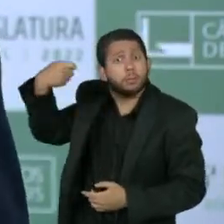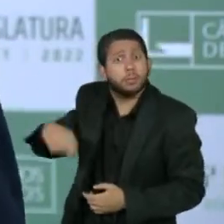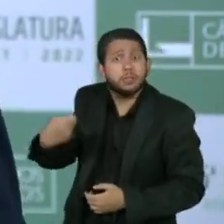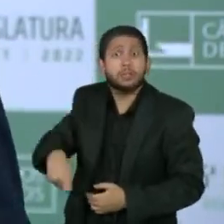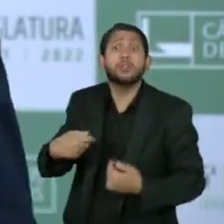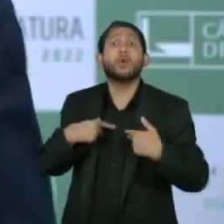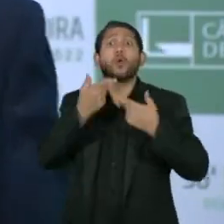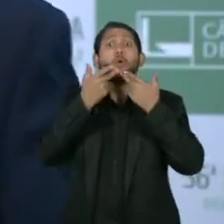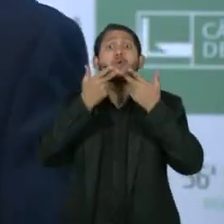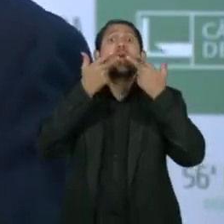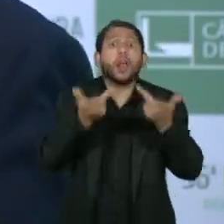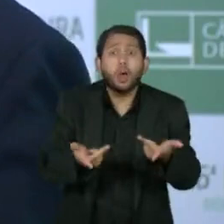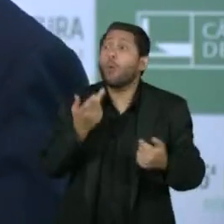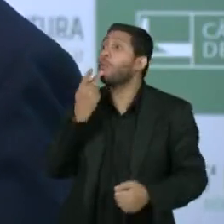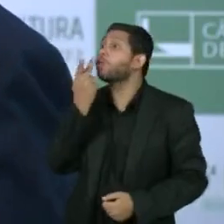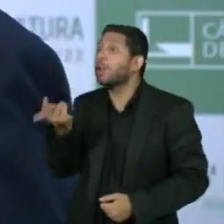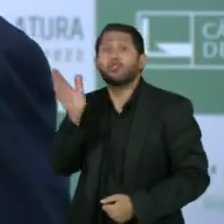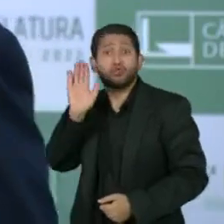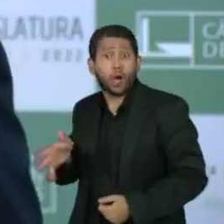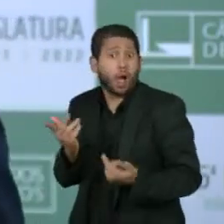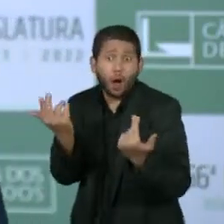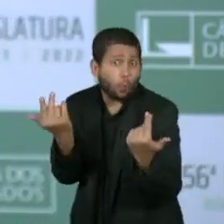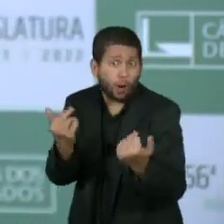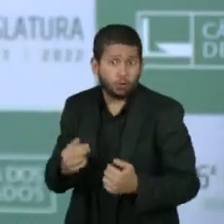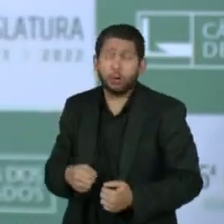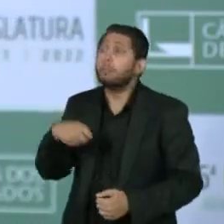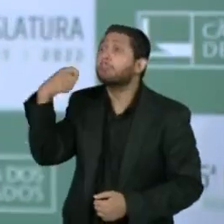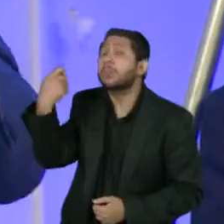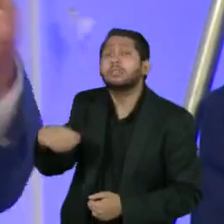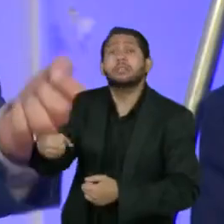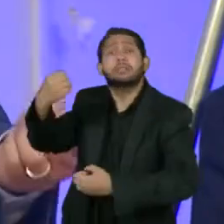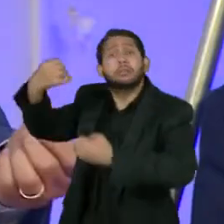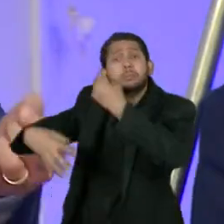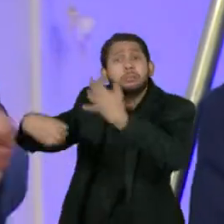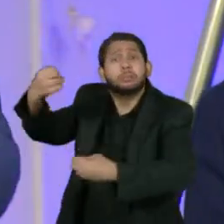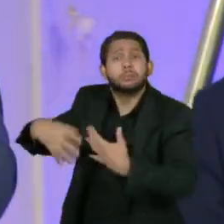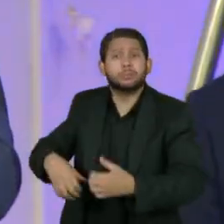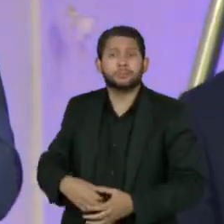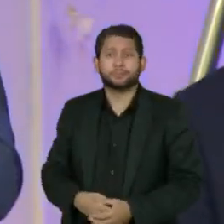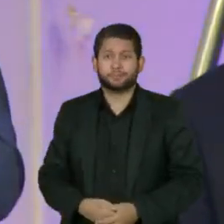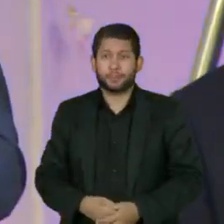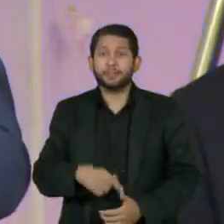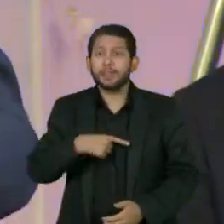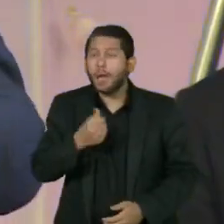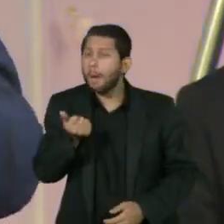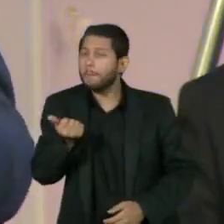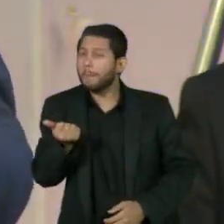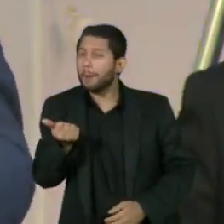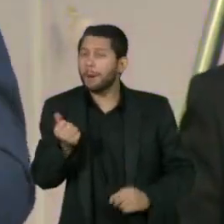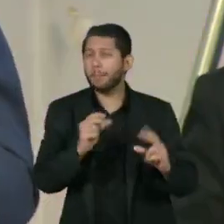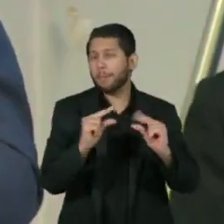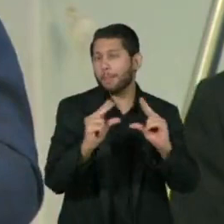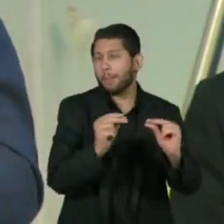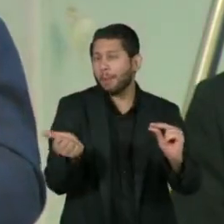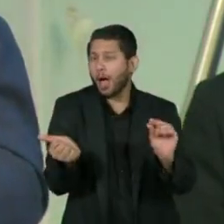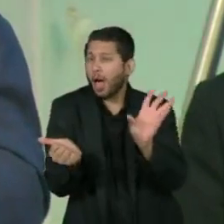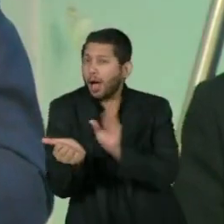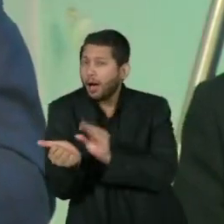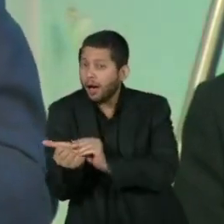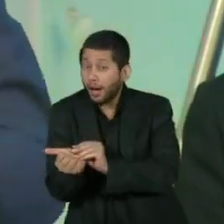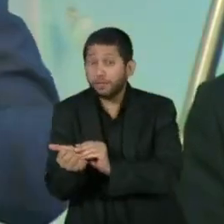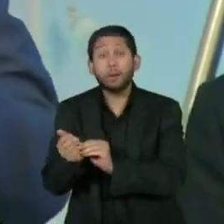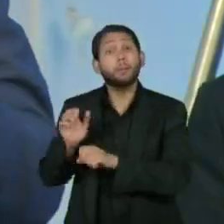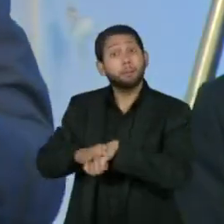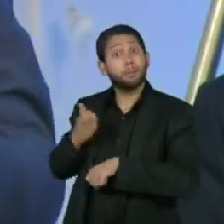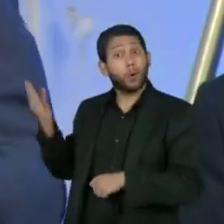que estou falando aqui já disse a ele, ele deve esclarecer mais fatos. Em uma gravação de áudio divulgada na segunda-feira, o ministro da